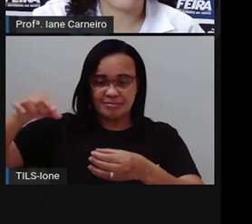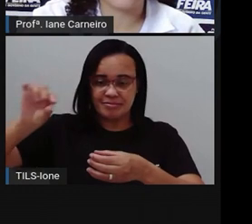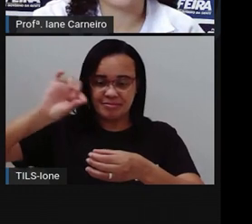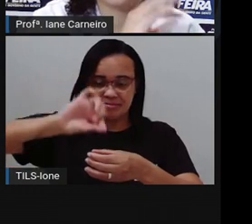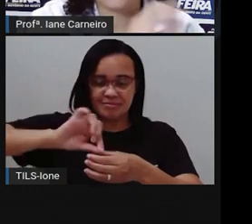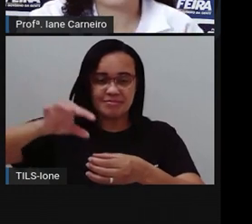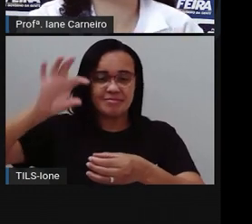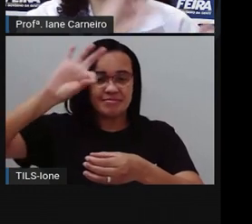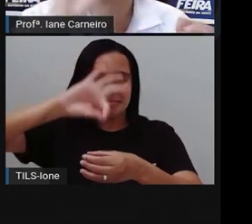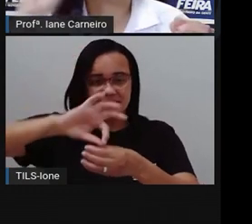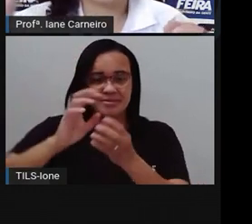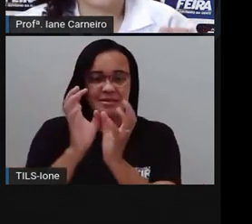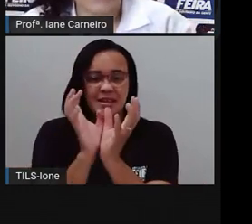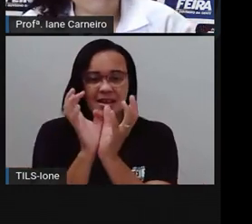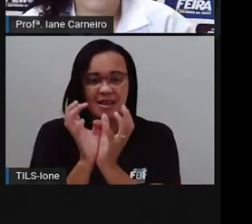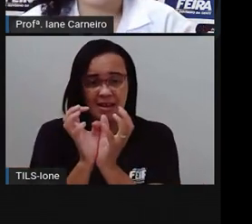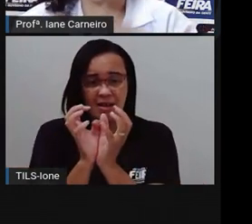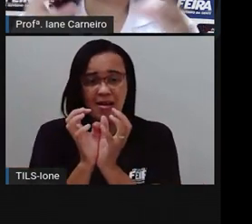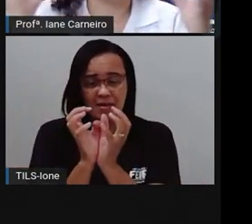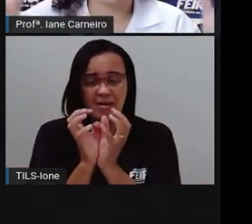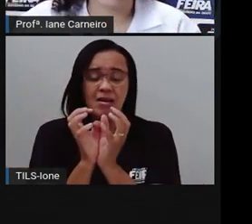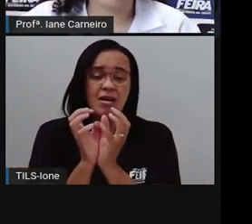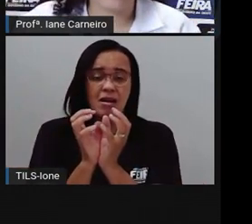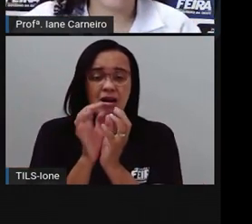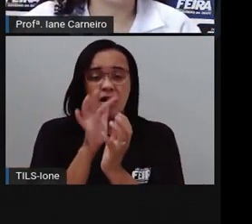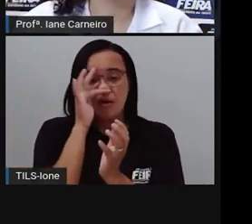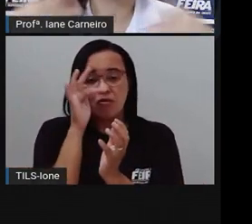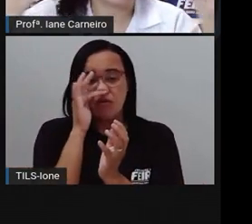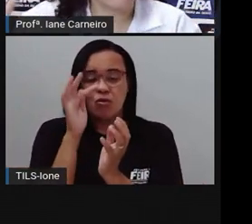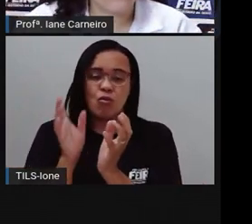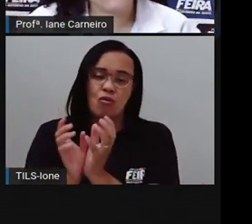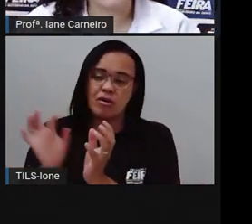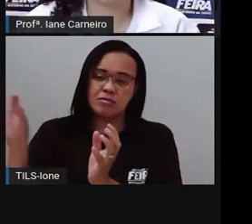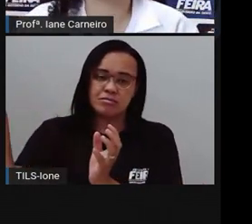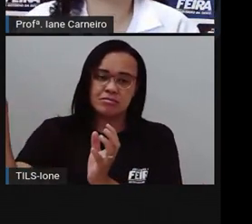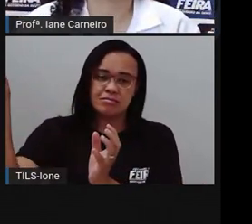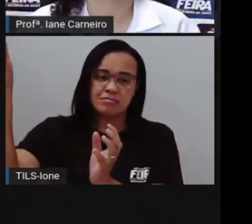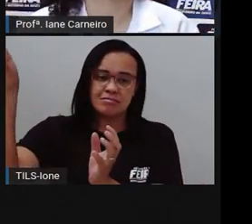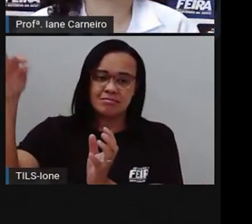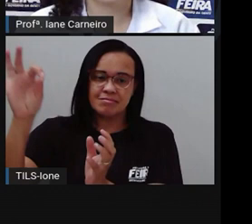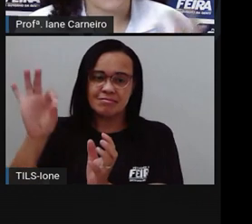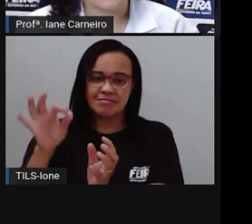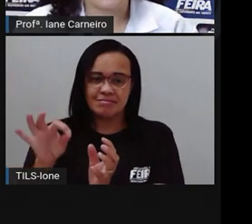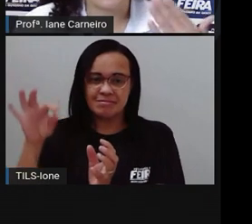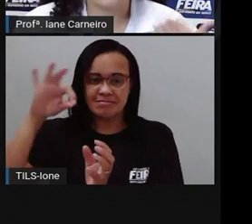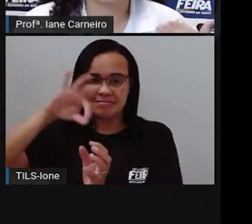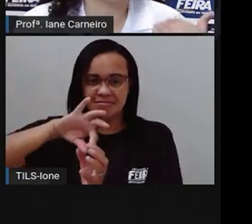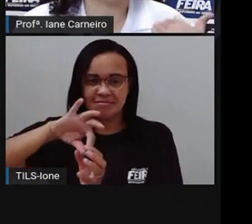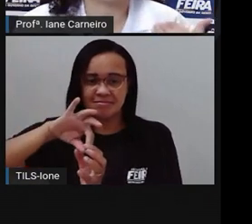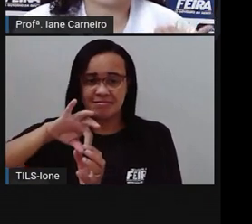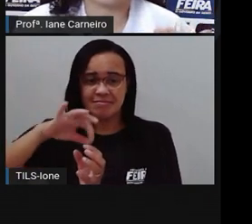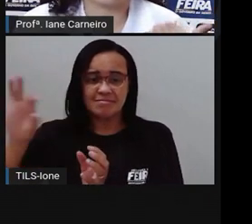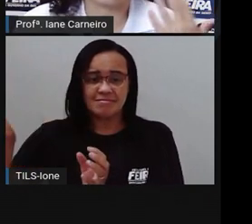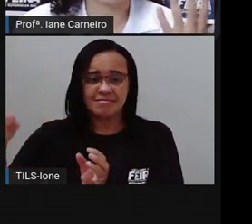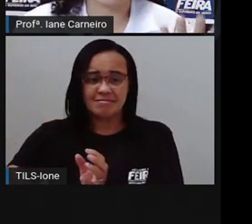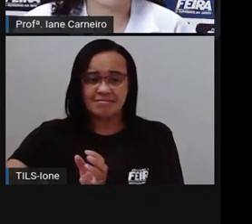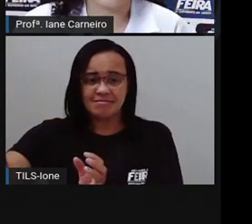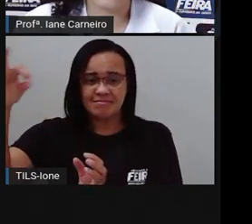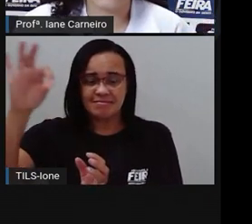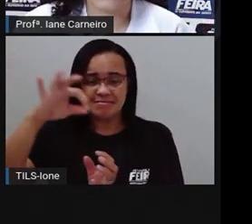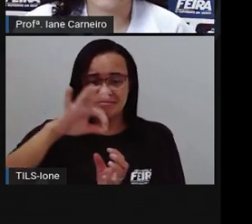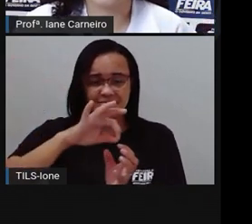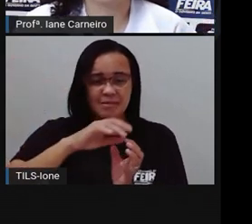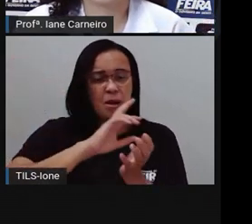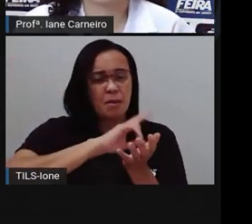flor macho na flor fêmea, e aí ela vai dar frutos, né? E aí, isso, essa